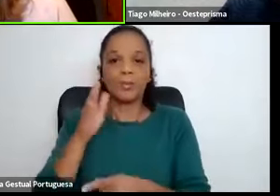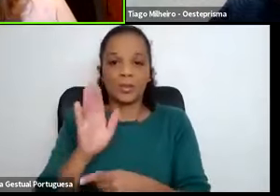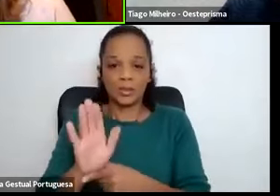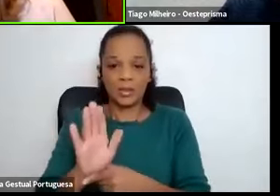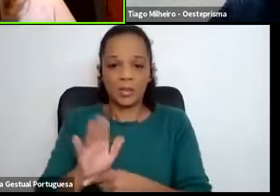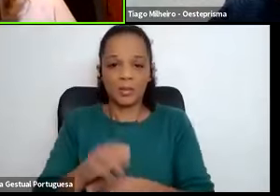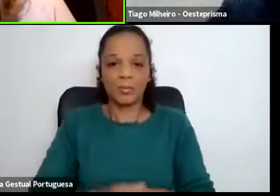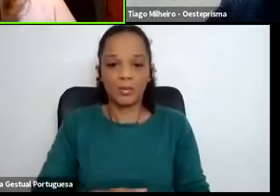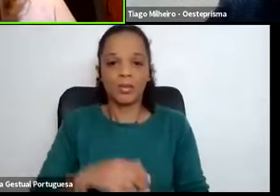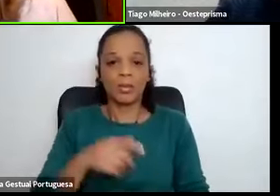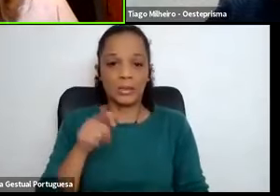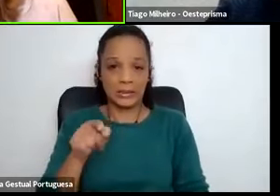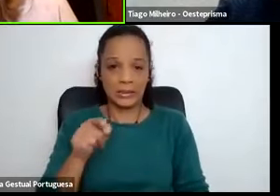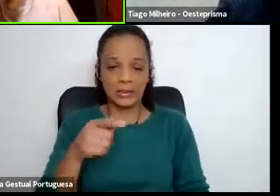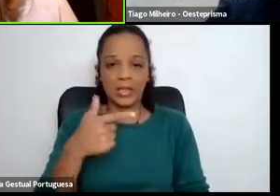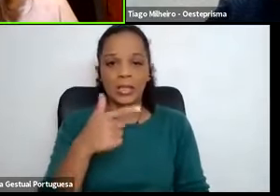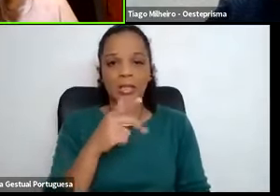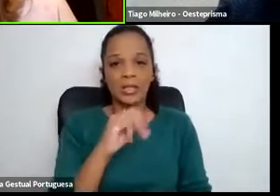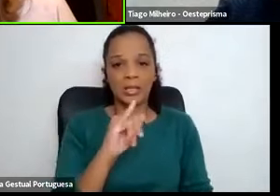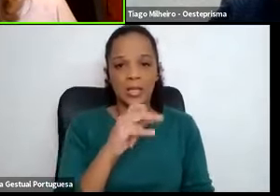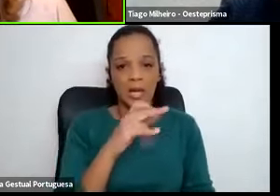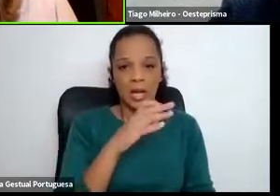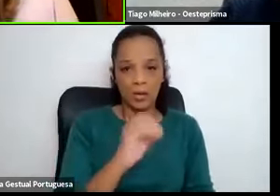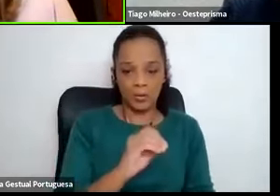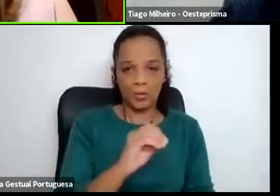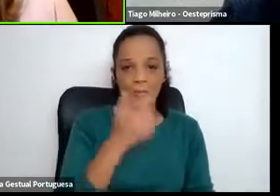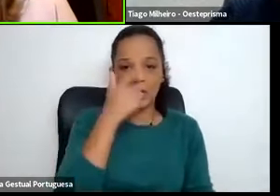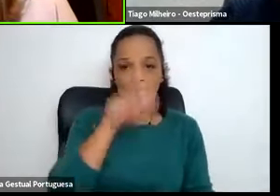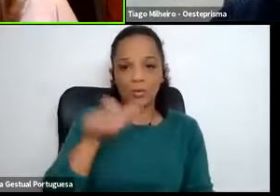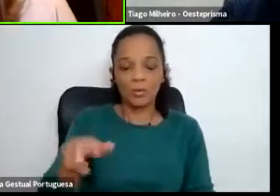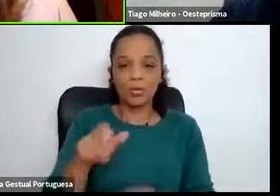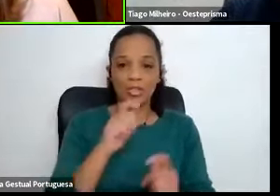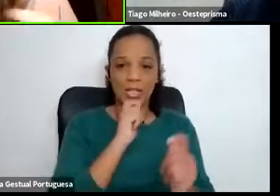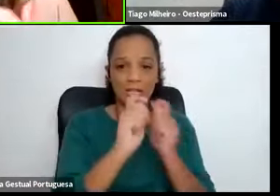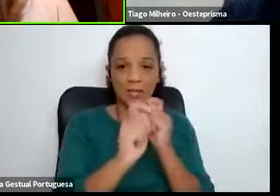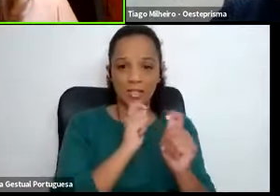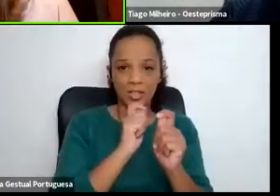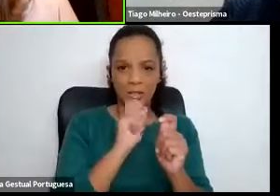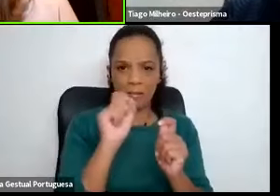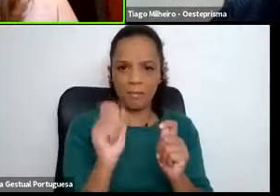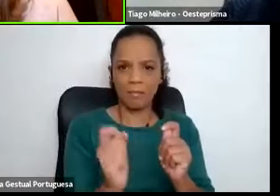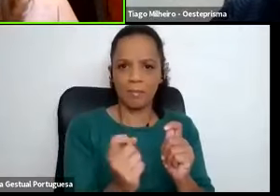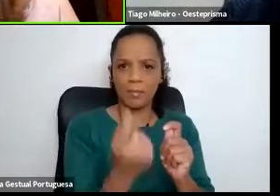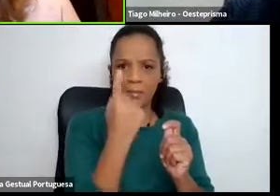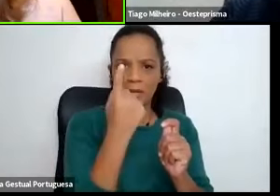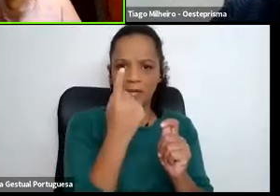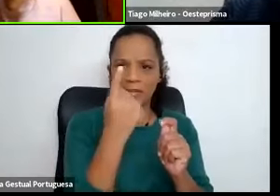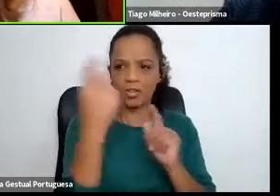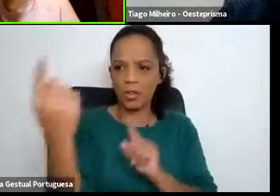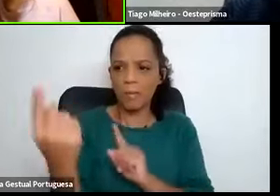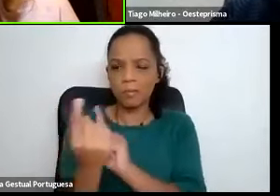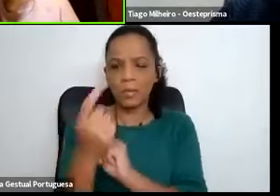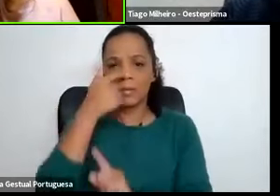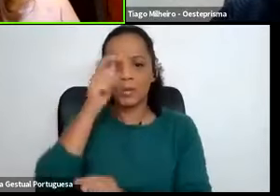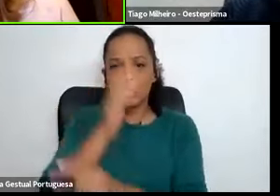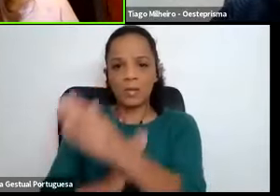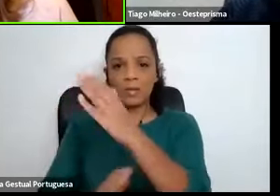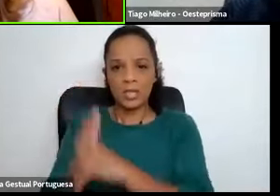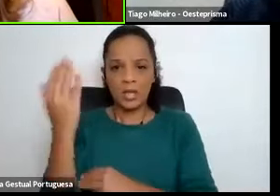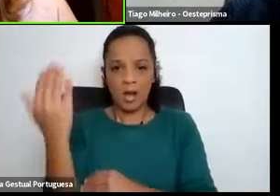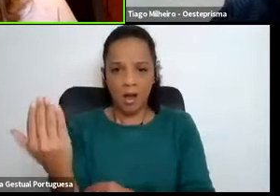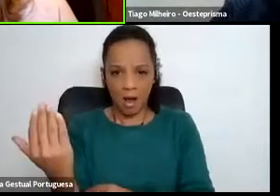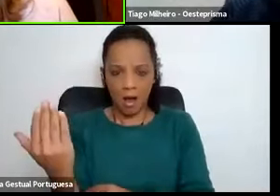muitas vezes os entrevistadores estão pela primeira vez em contato com uma pessoa com deficiência e, portanto,